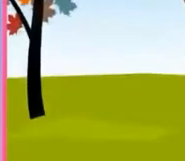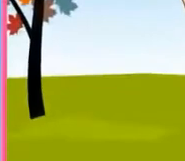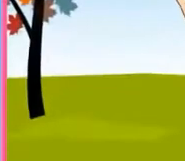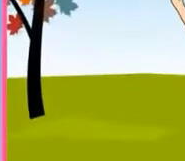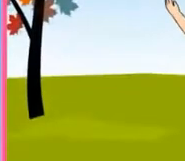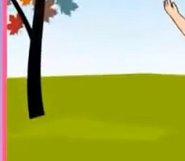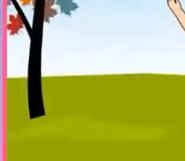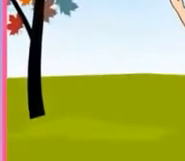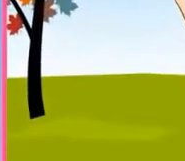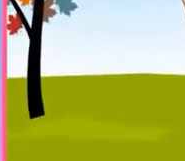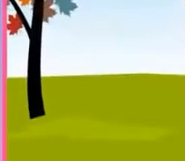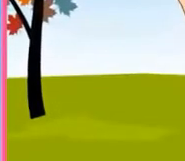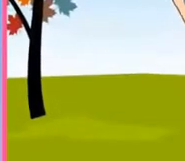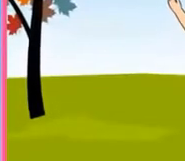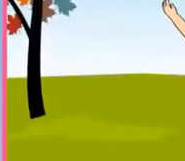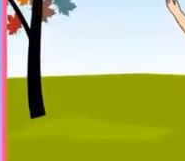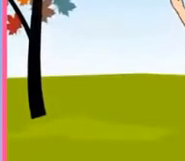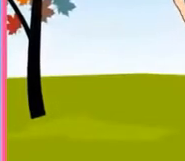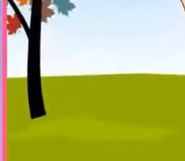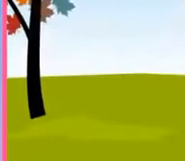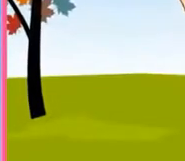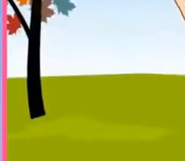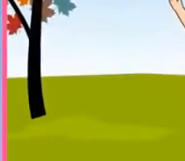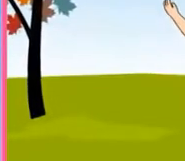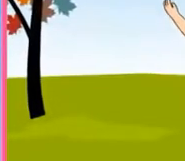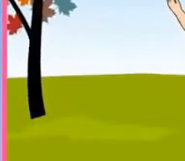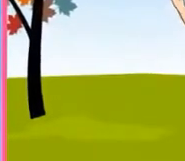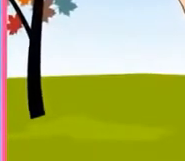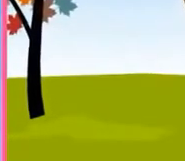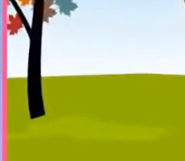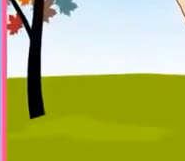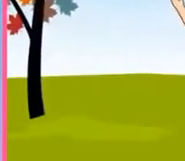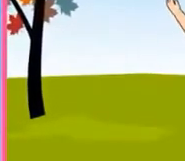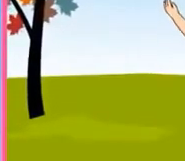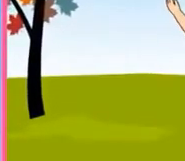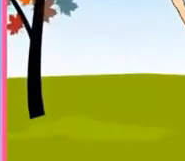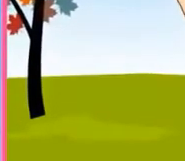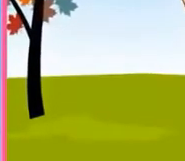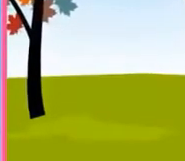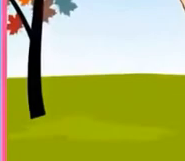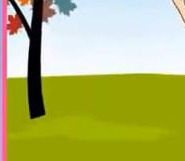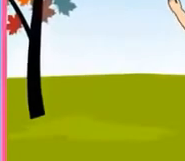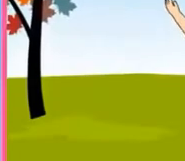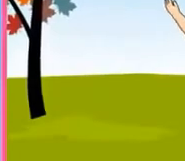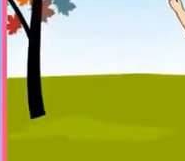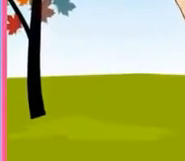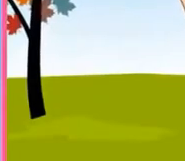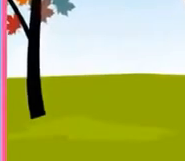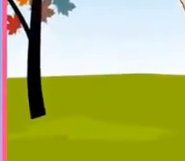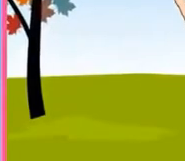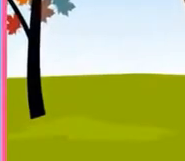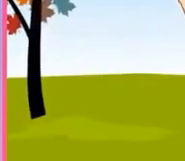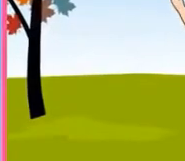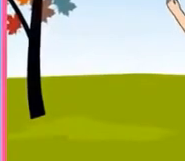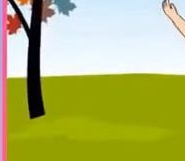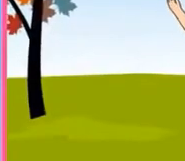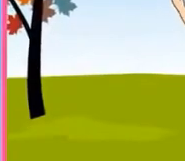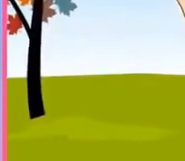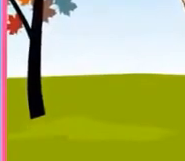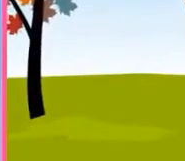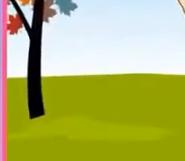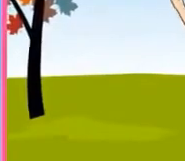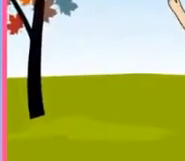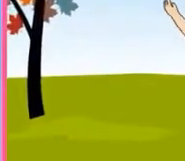In autumn, trees shed their leaves. The weather is neither too hot nor too cold. Spring comes